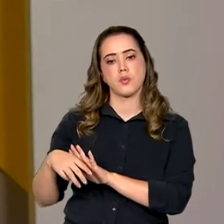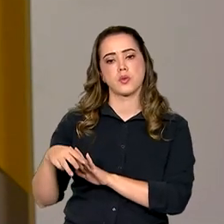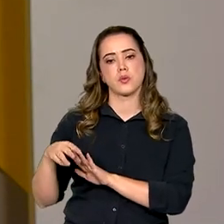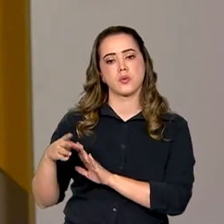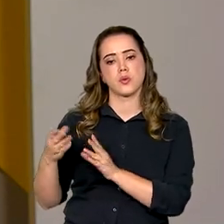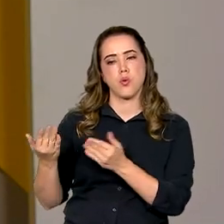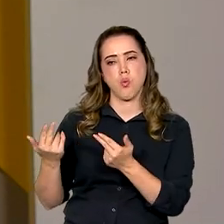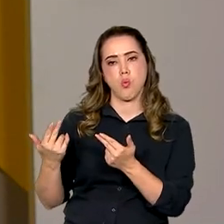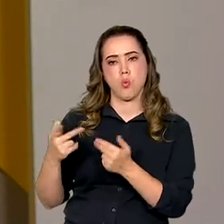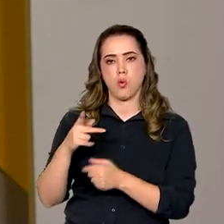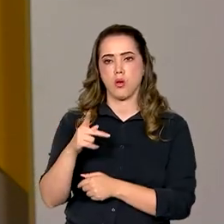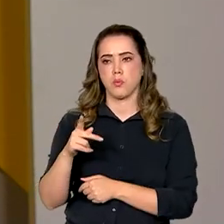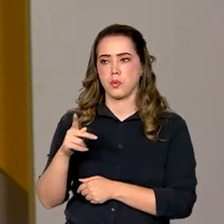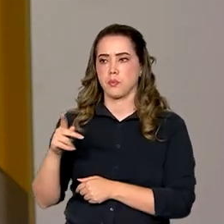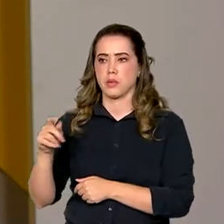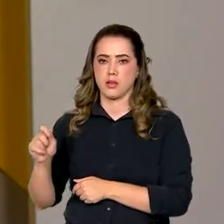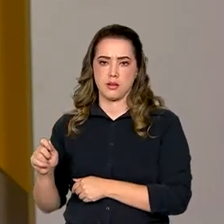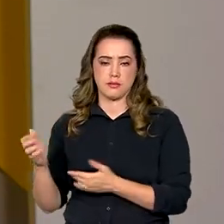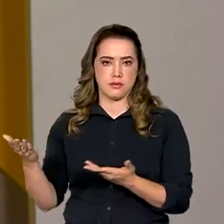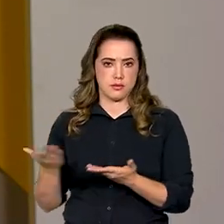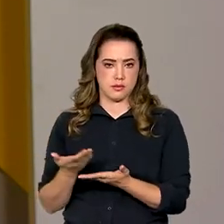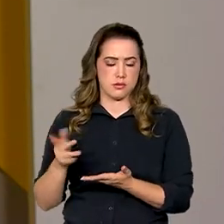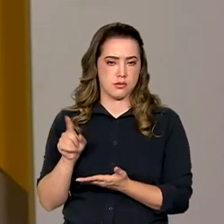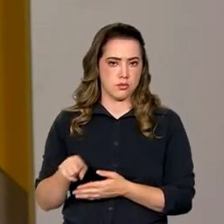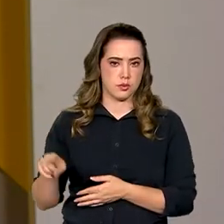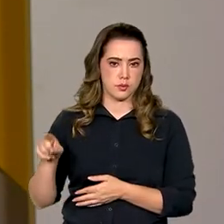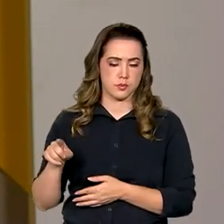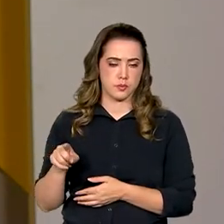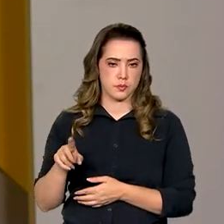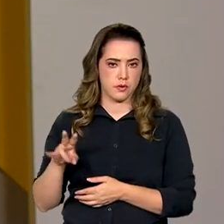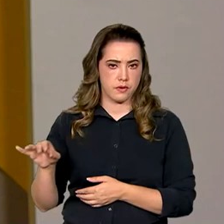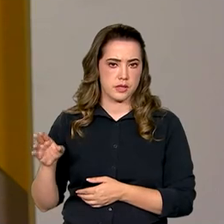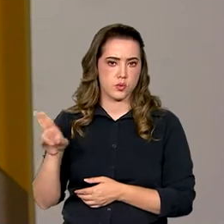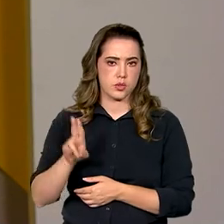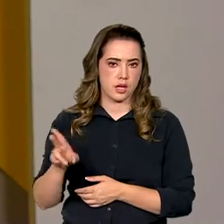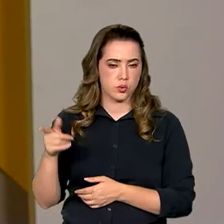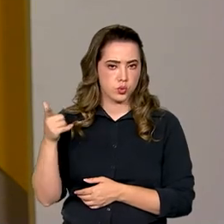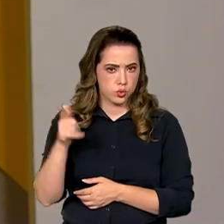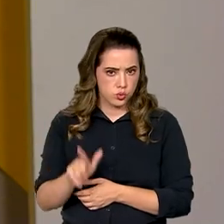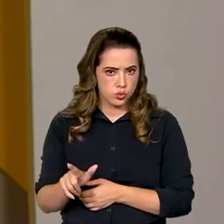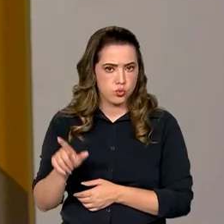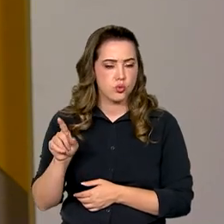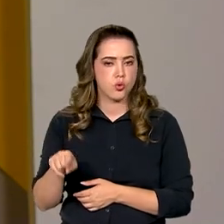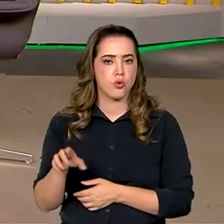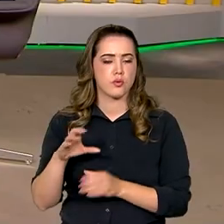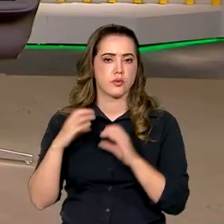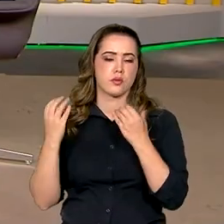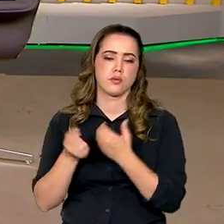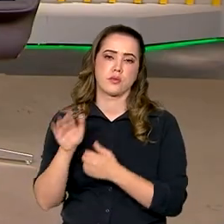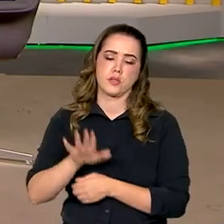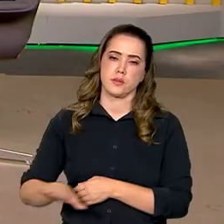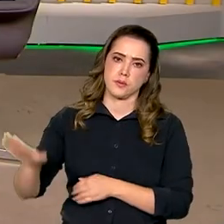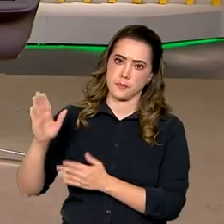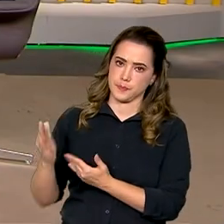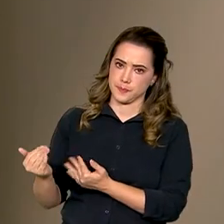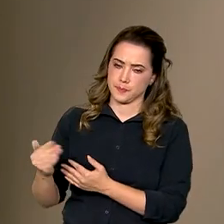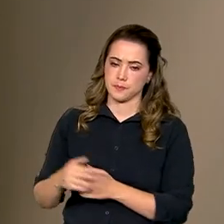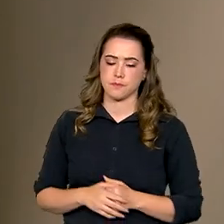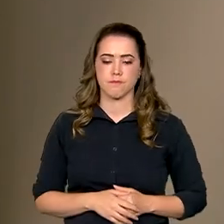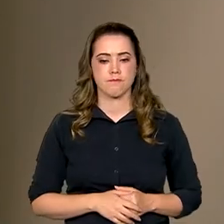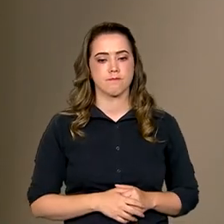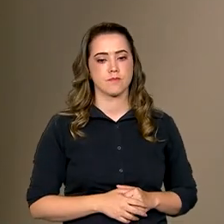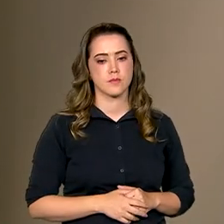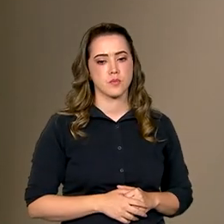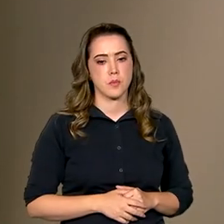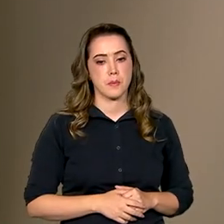PPA e agora, então, vai ser replicada na Conferência Nacional da Juventude. Isso. Na verdade,